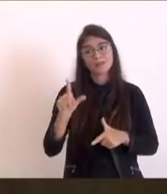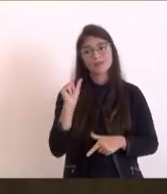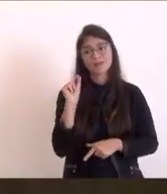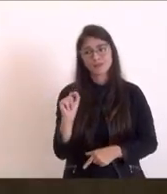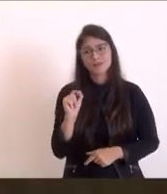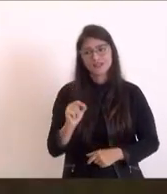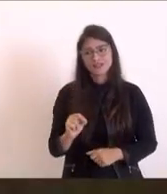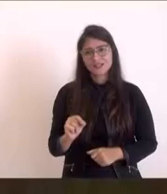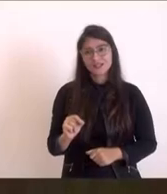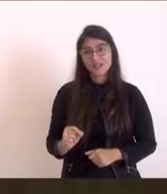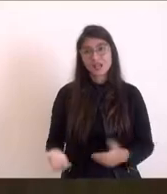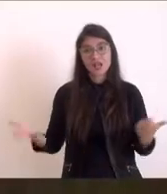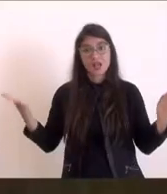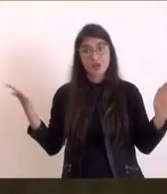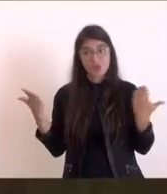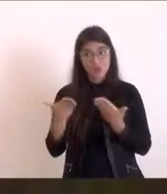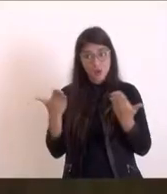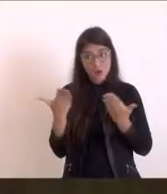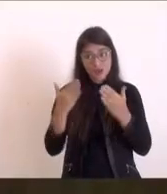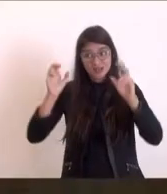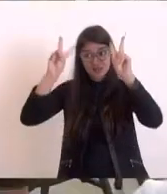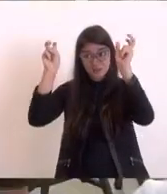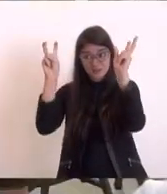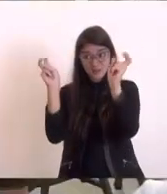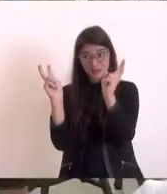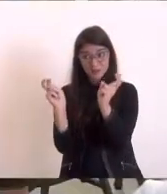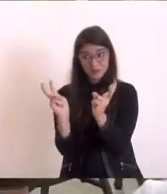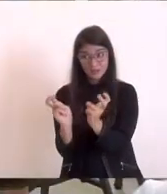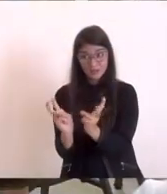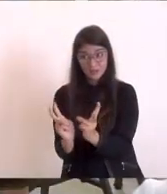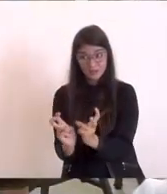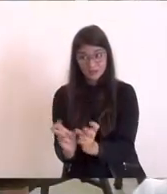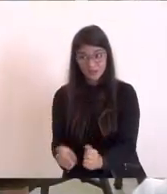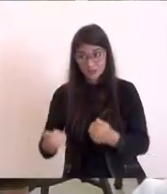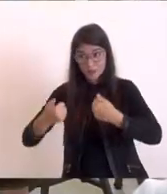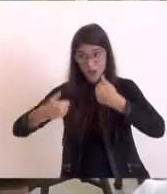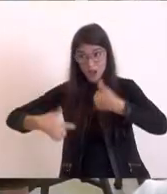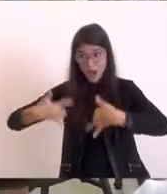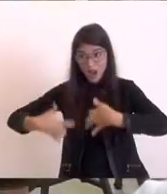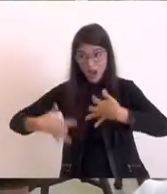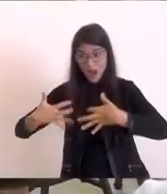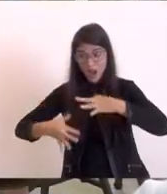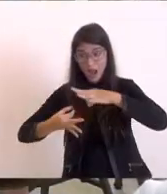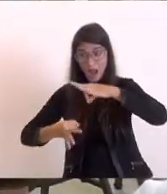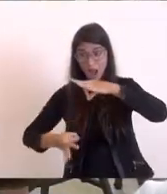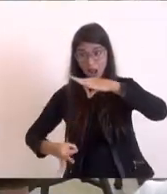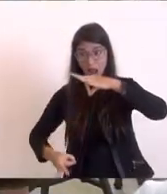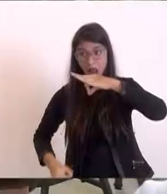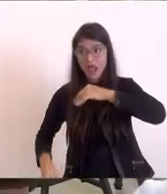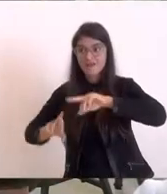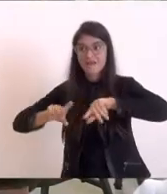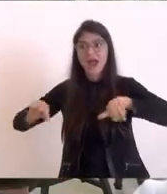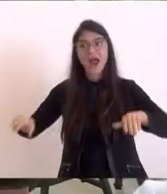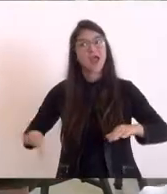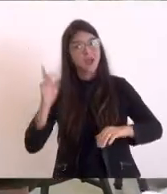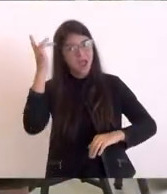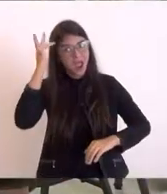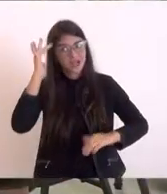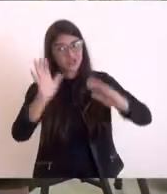o que foi colocado de temas e de assuntos aqui não cabem não vão caber no recurso do fundo